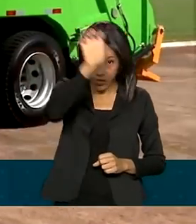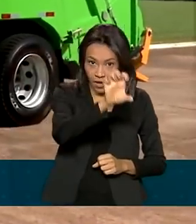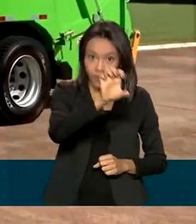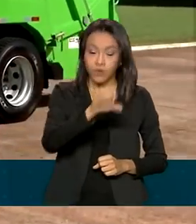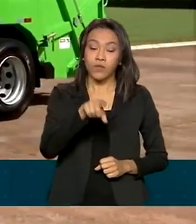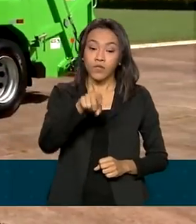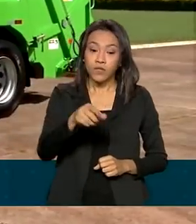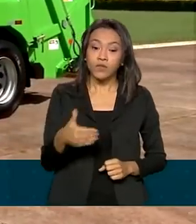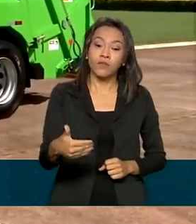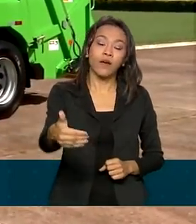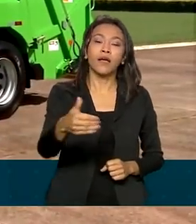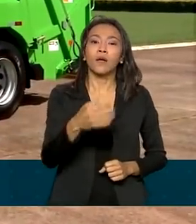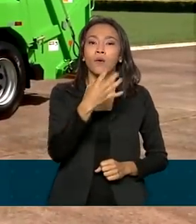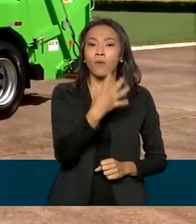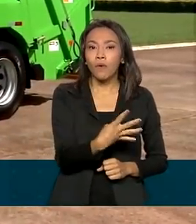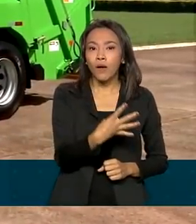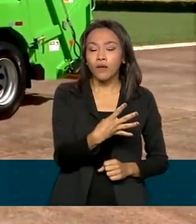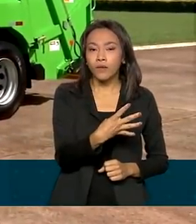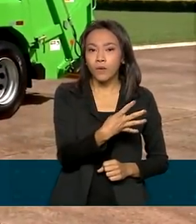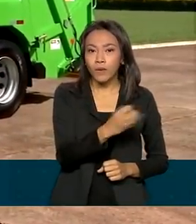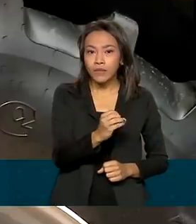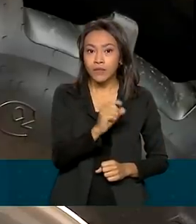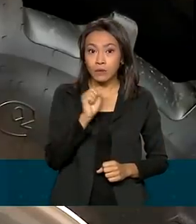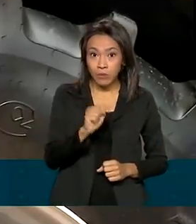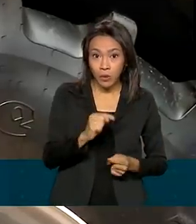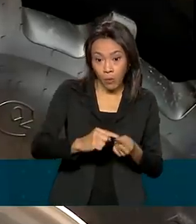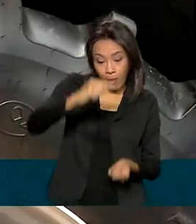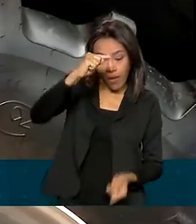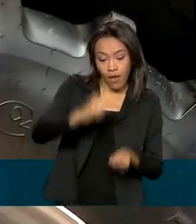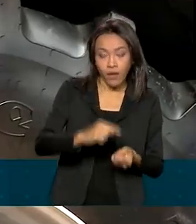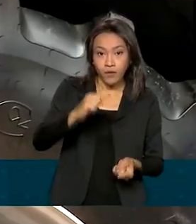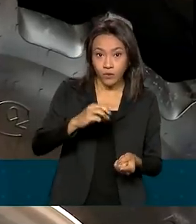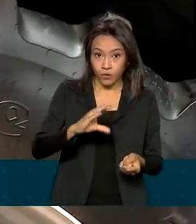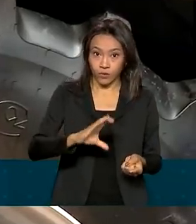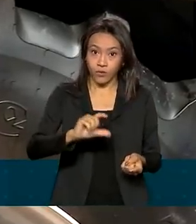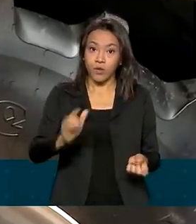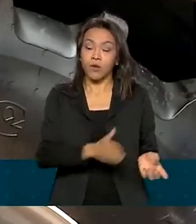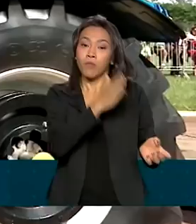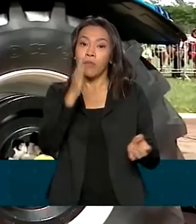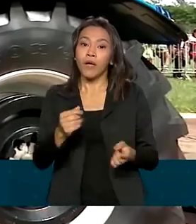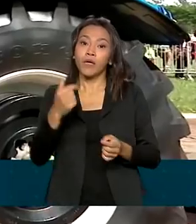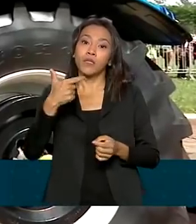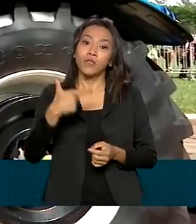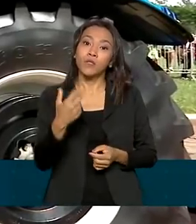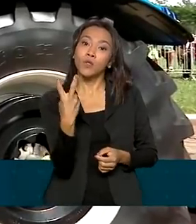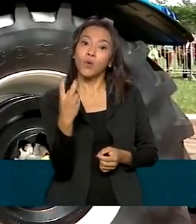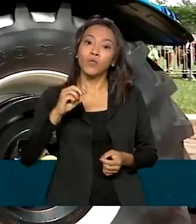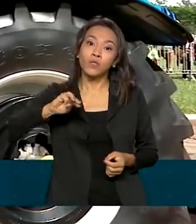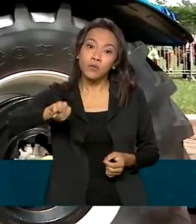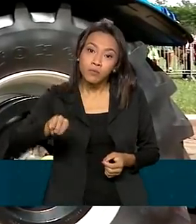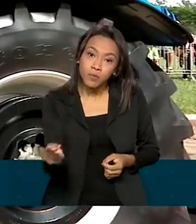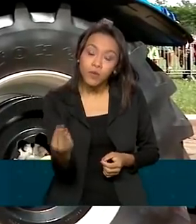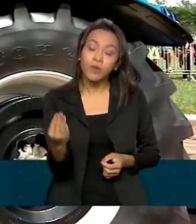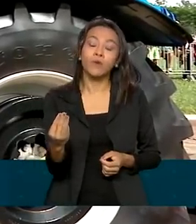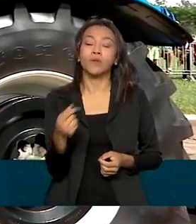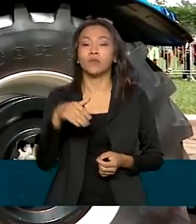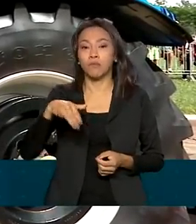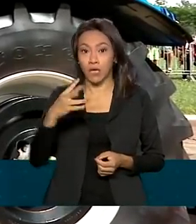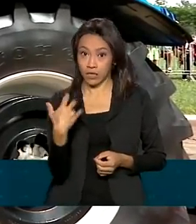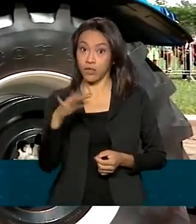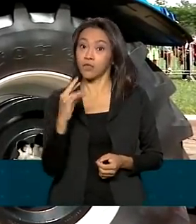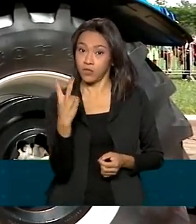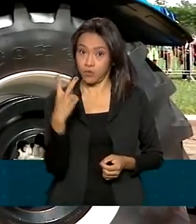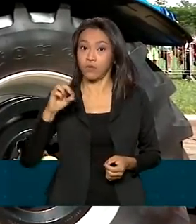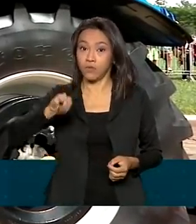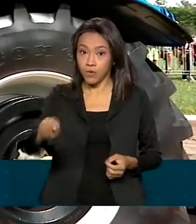produção deve saltar de 400 mil metros cúbicos por dia para 2 milhões e 300 mil metros cúbicos de biometano